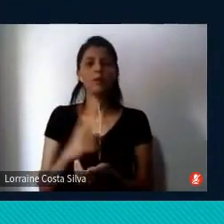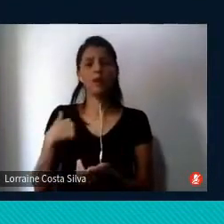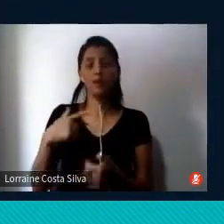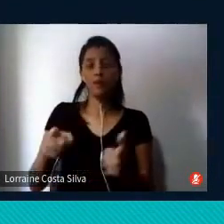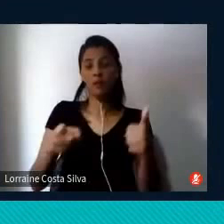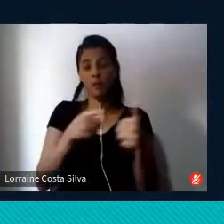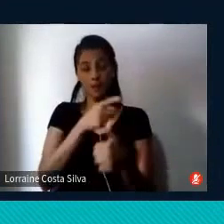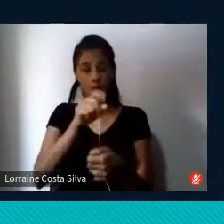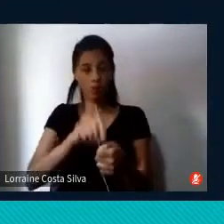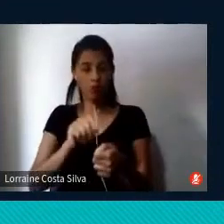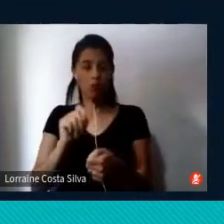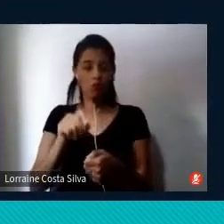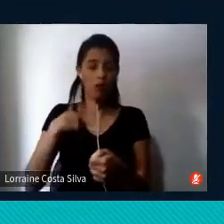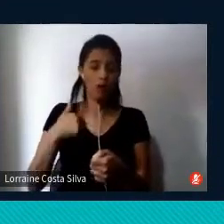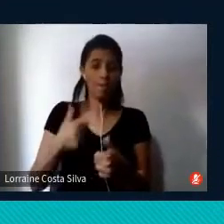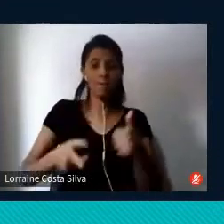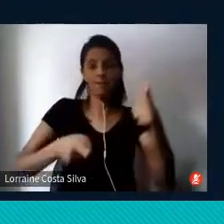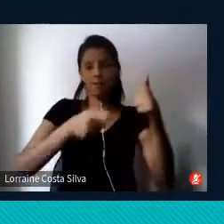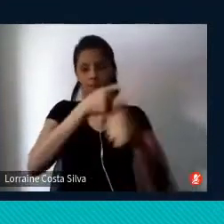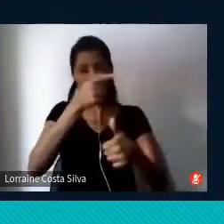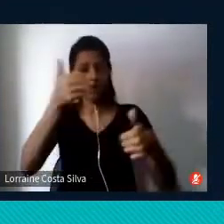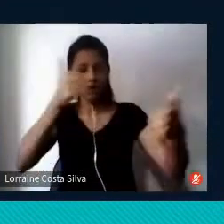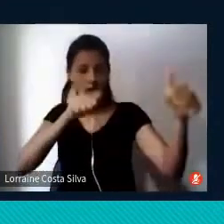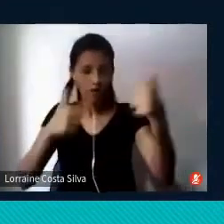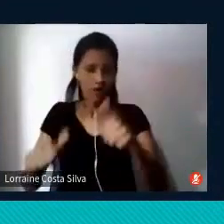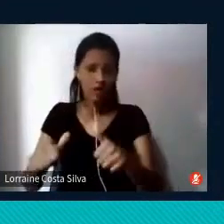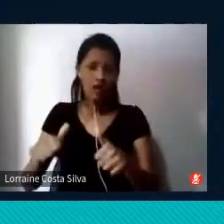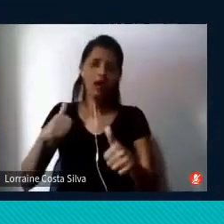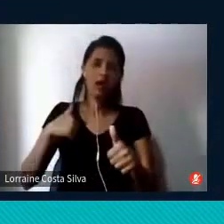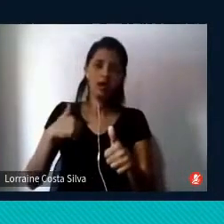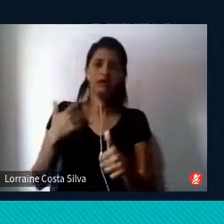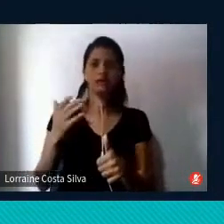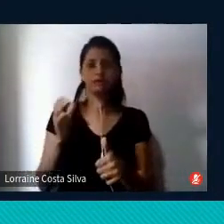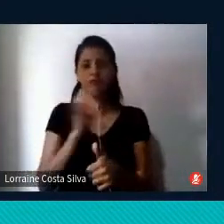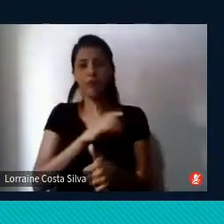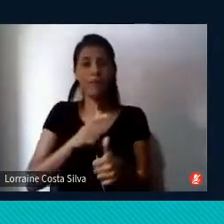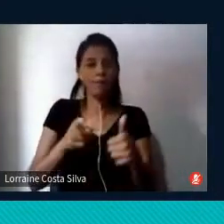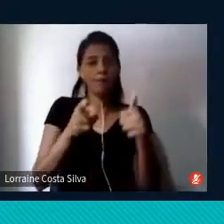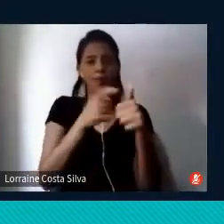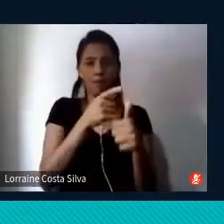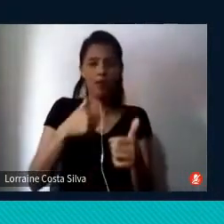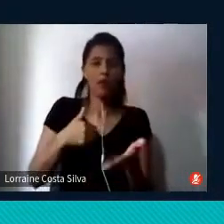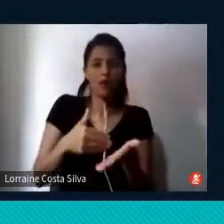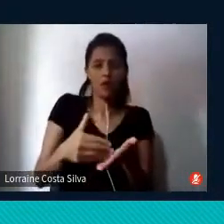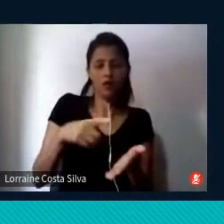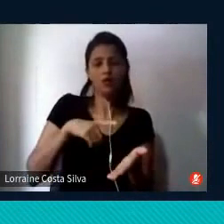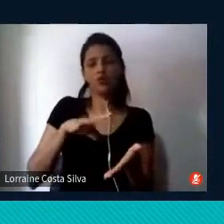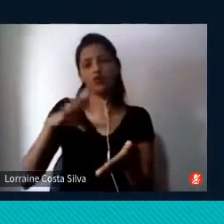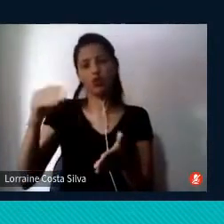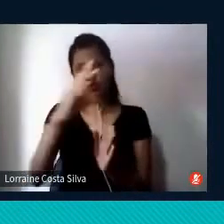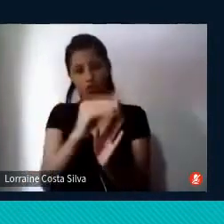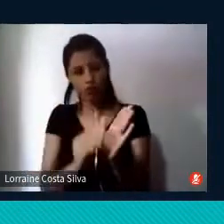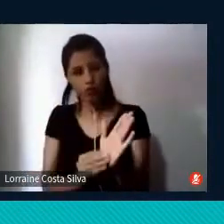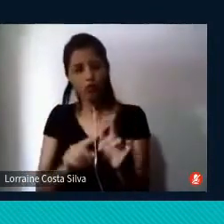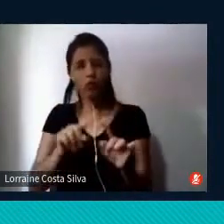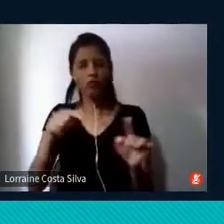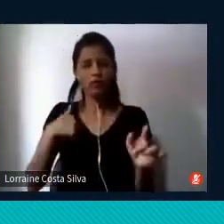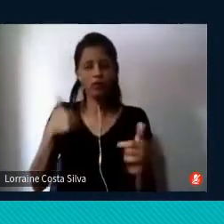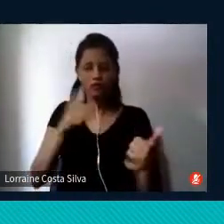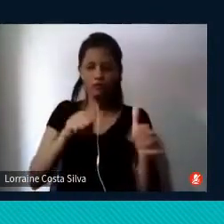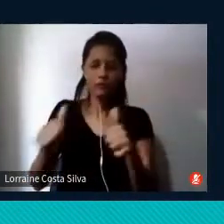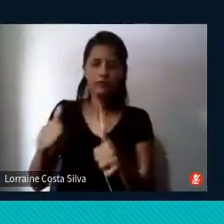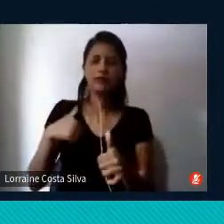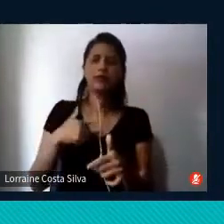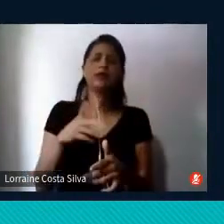análise preliminar, análise piloto, por exemplo, do conteúdo, e analisei, na verdade,